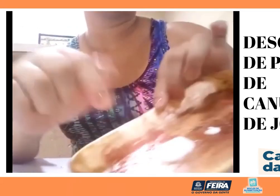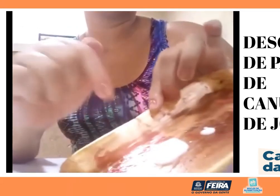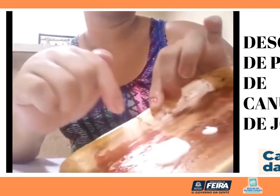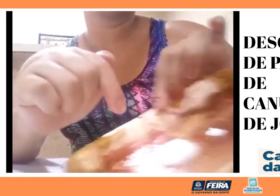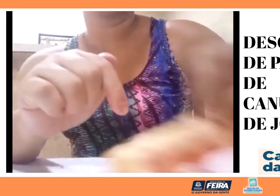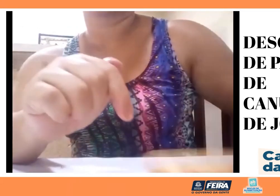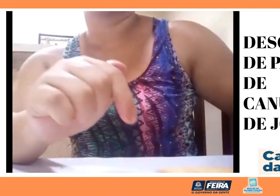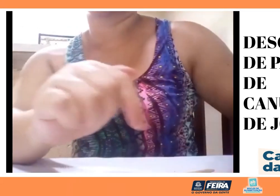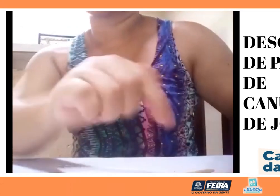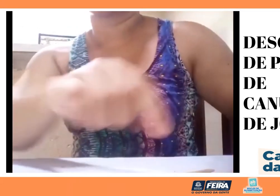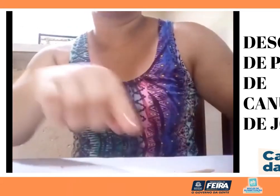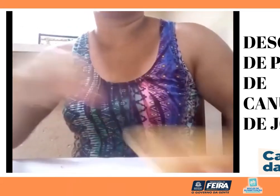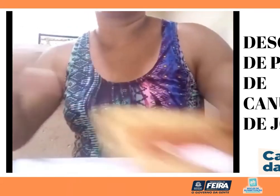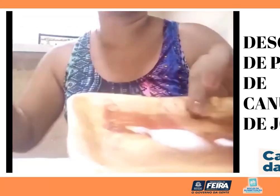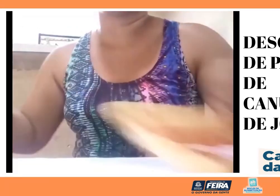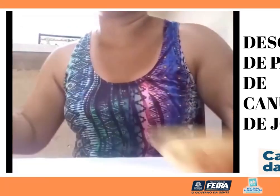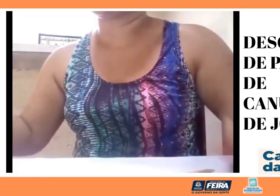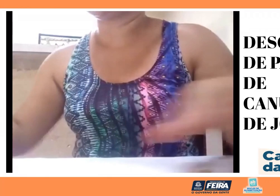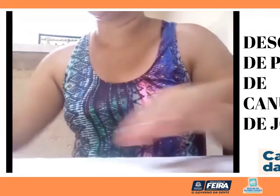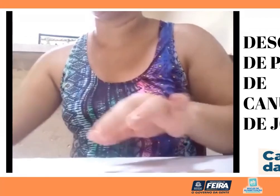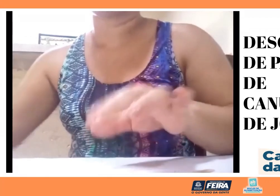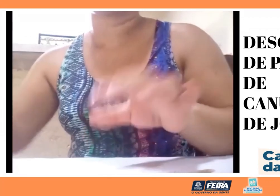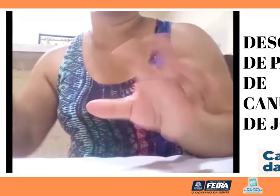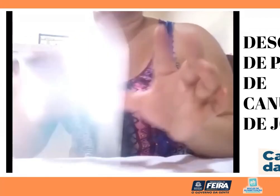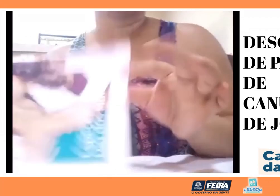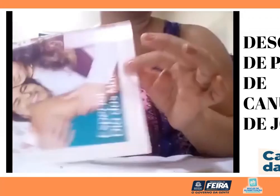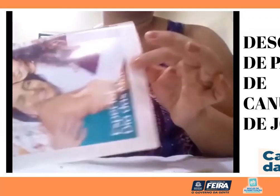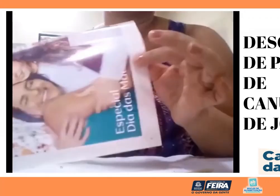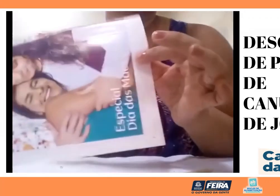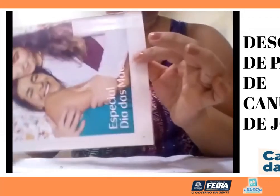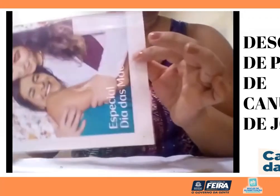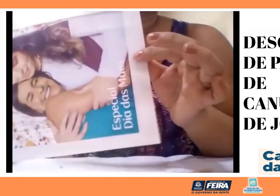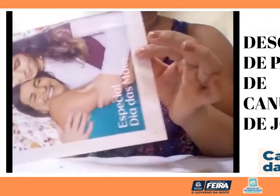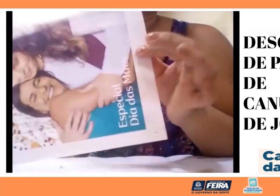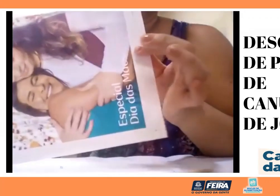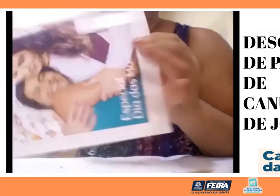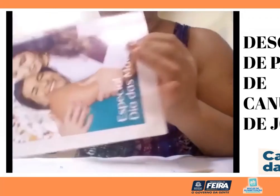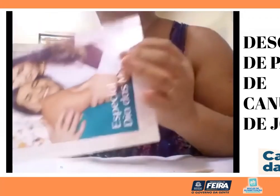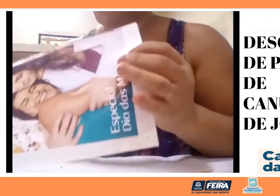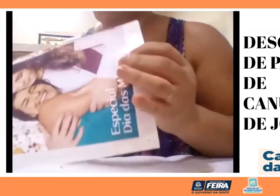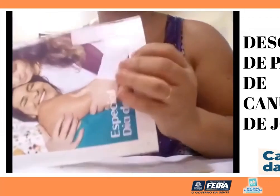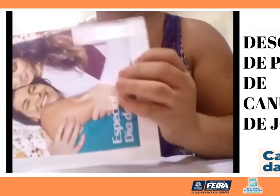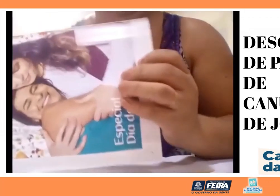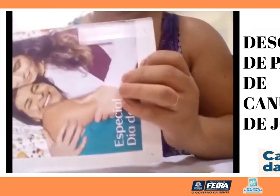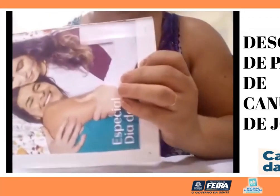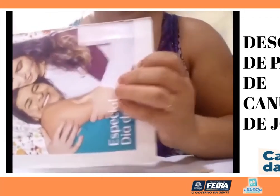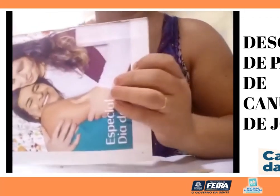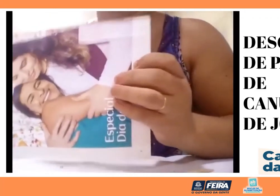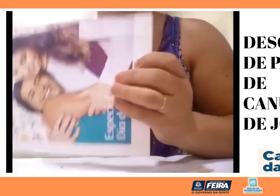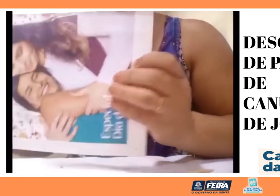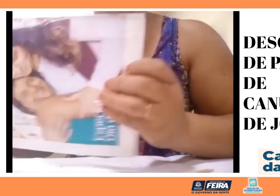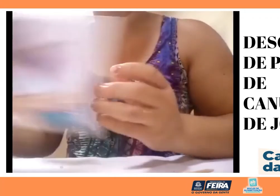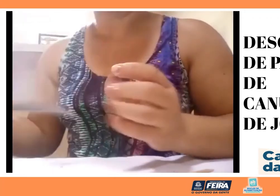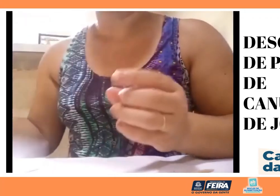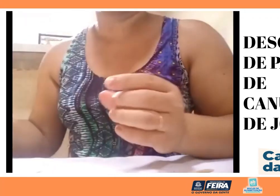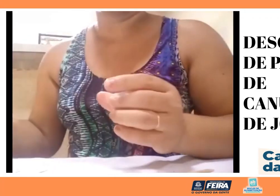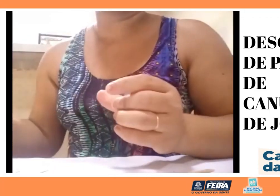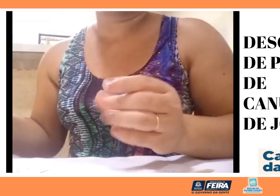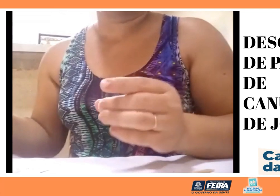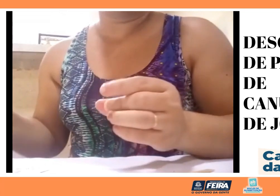que eu coloquei aqui na bandejinha, revista ou jornal, certo?